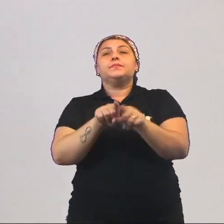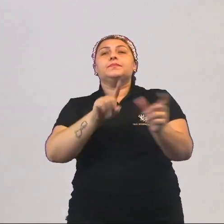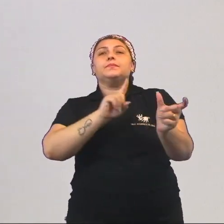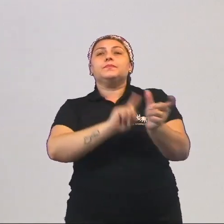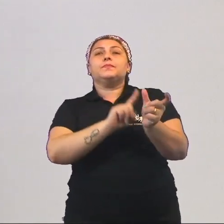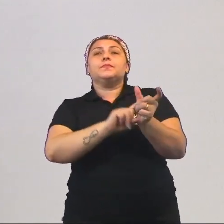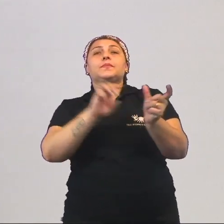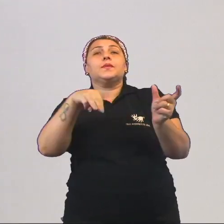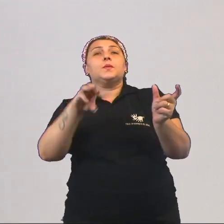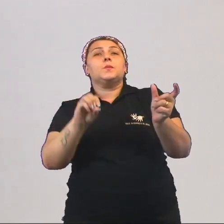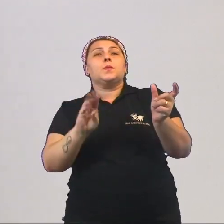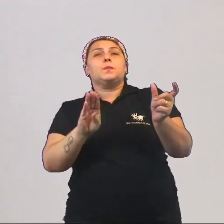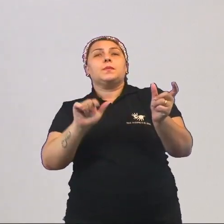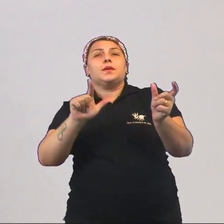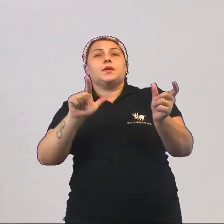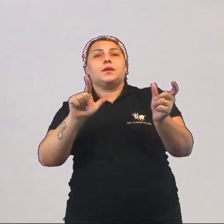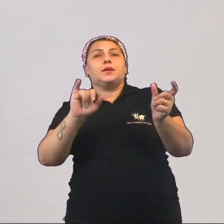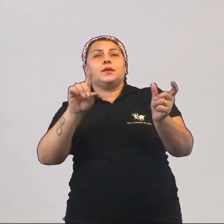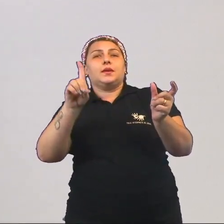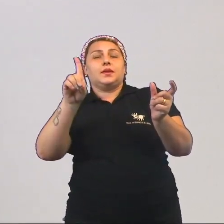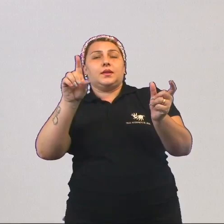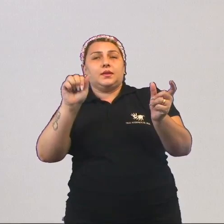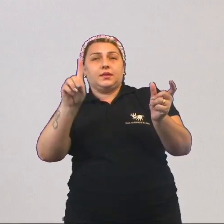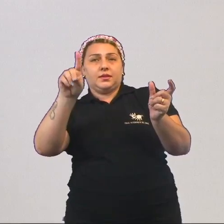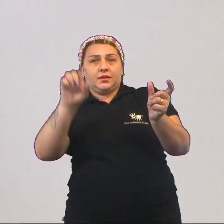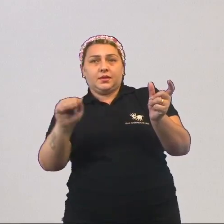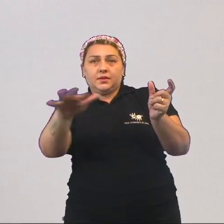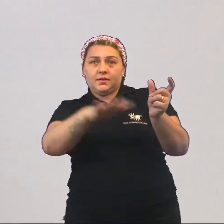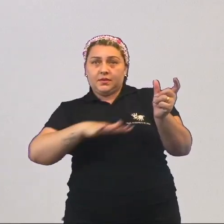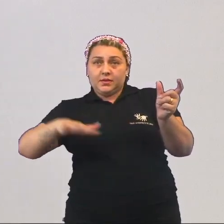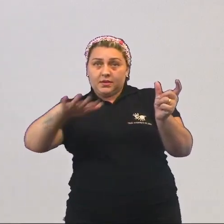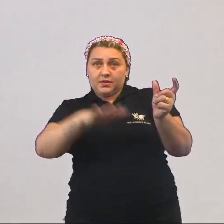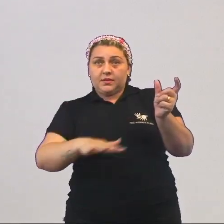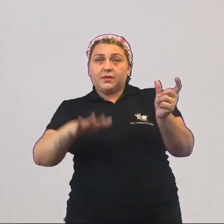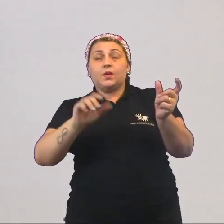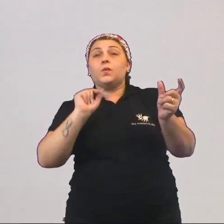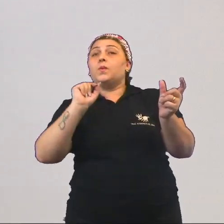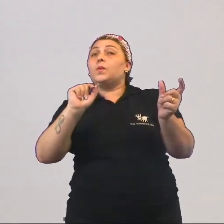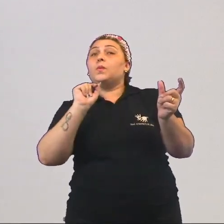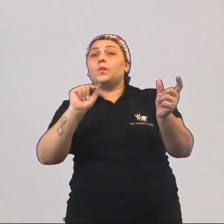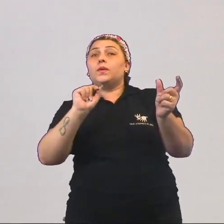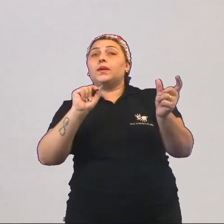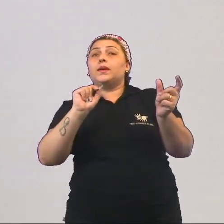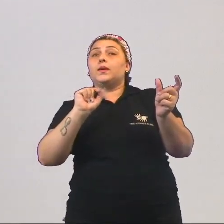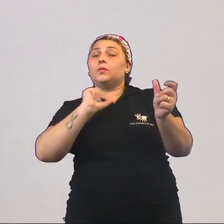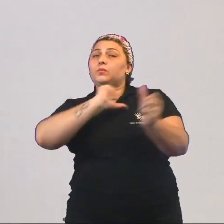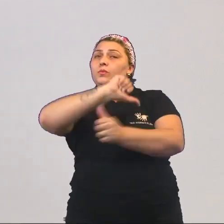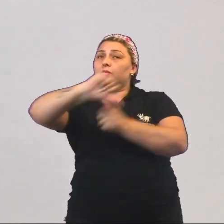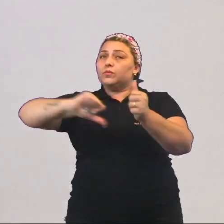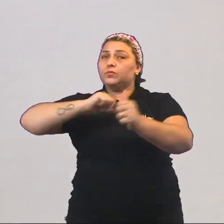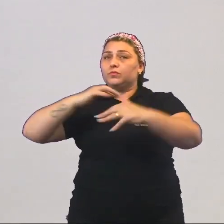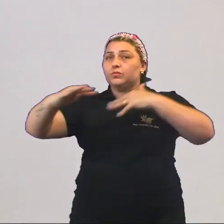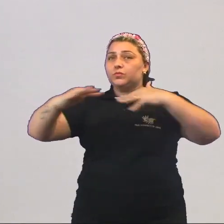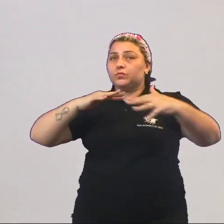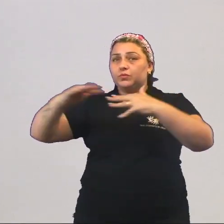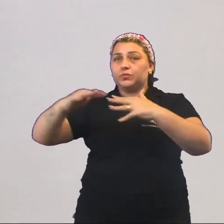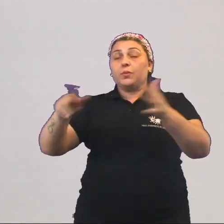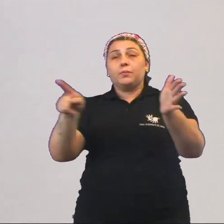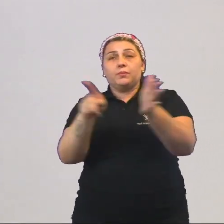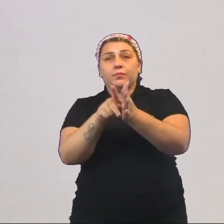termo mobilidade social para poder designar o trânsito, ou seja, o